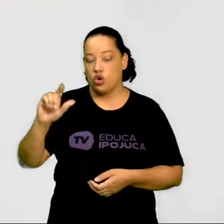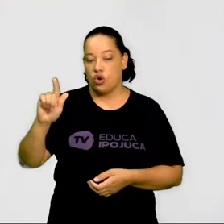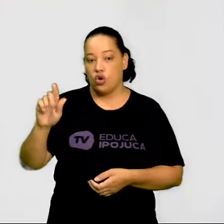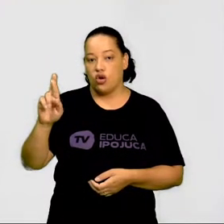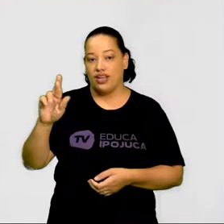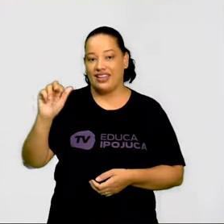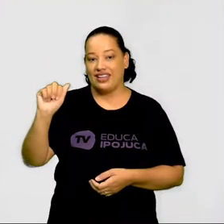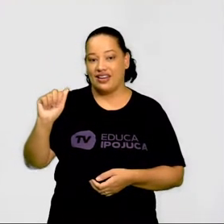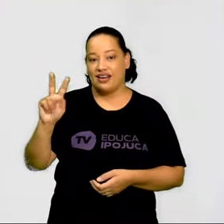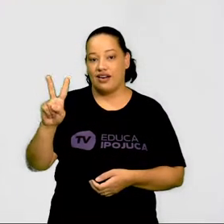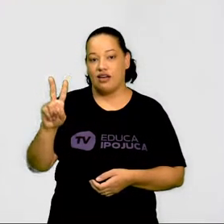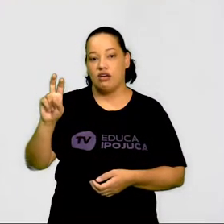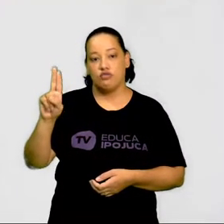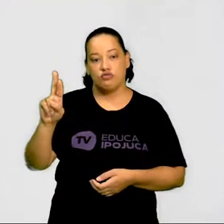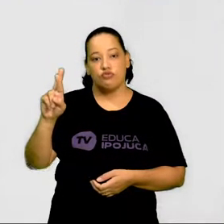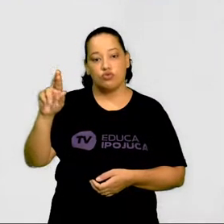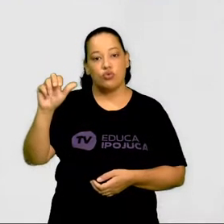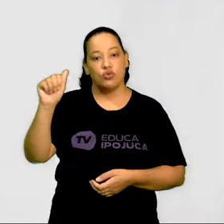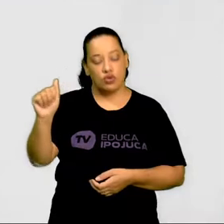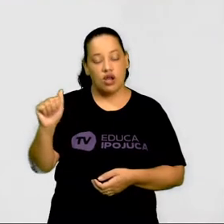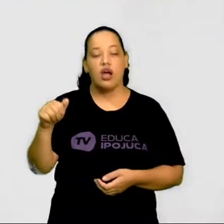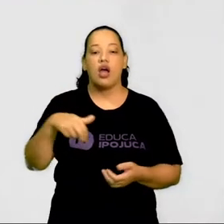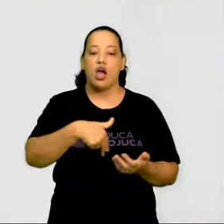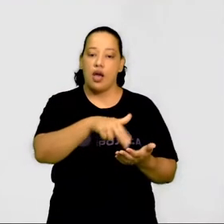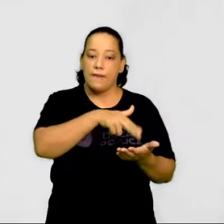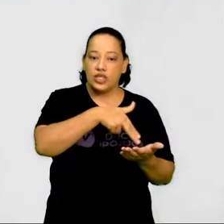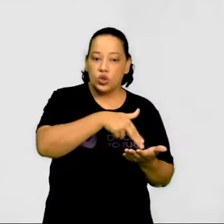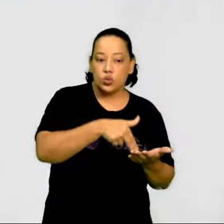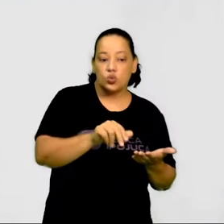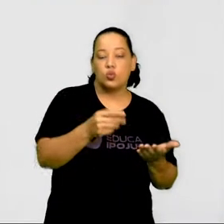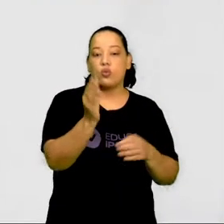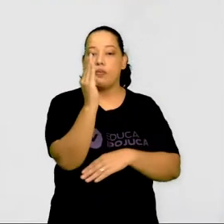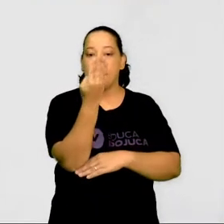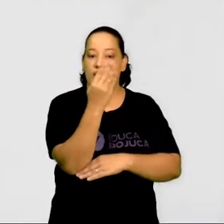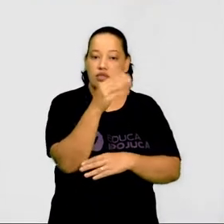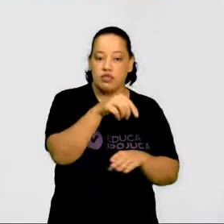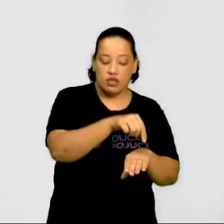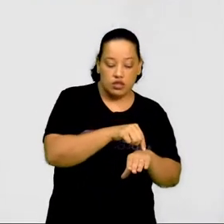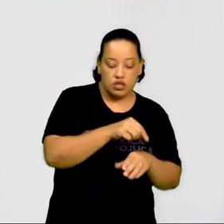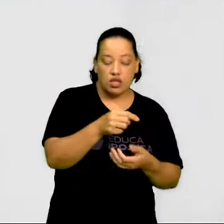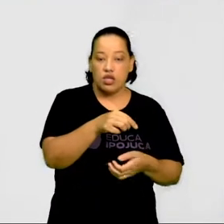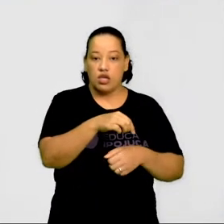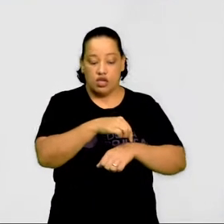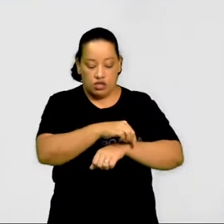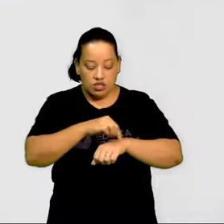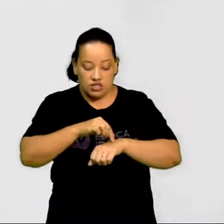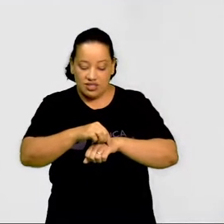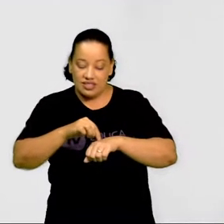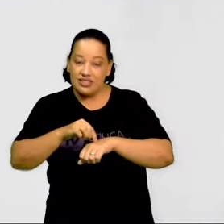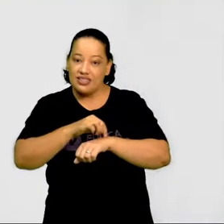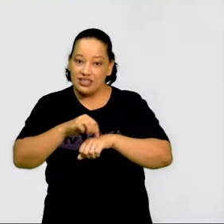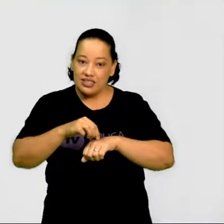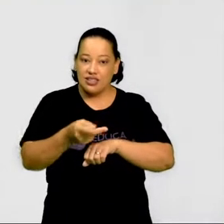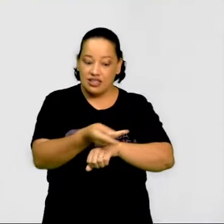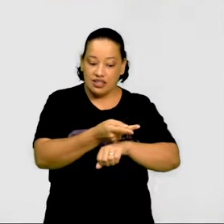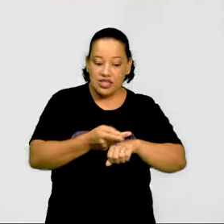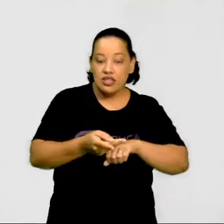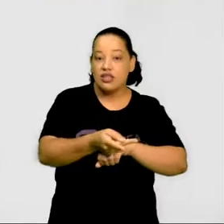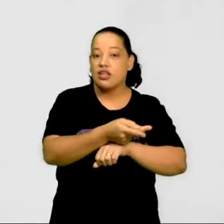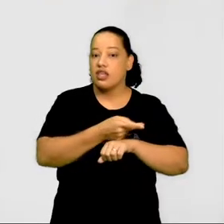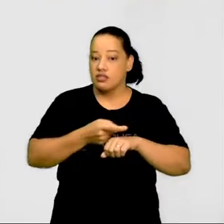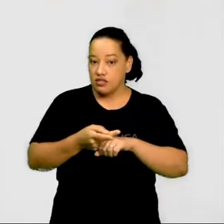é esse trabalho de pintura ou de talhamento na madeira, onde tem essa mulher e esse homem